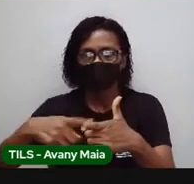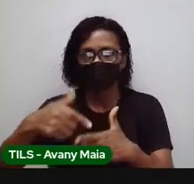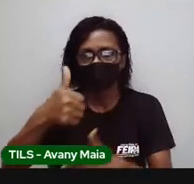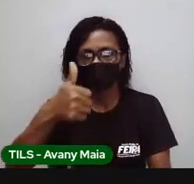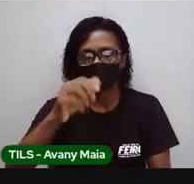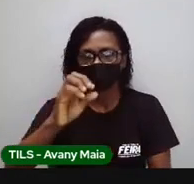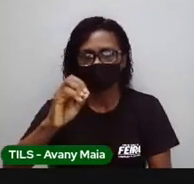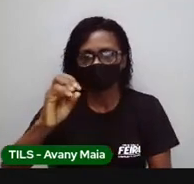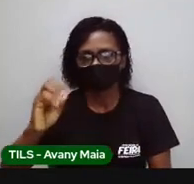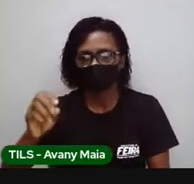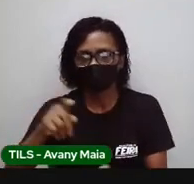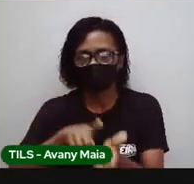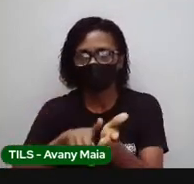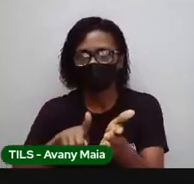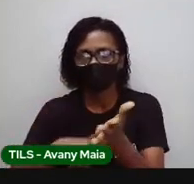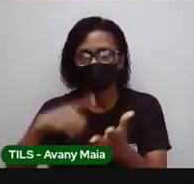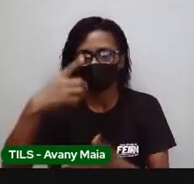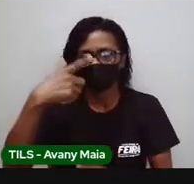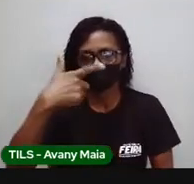Tranquilo?